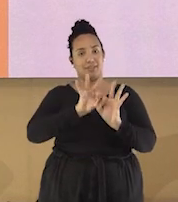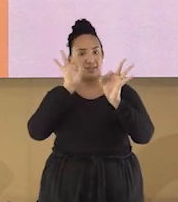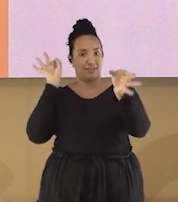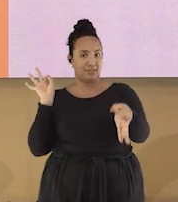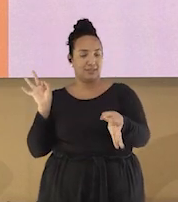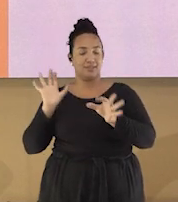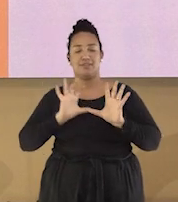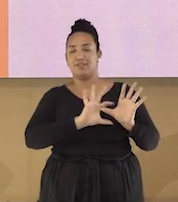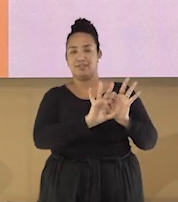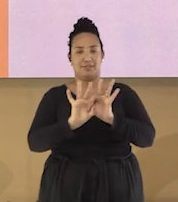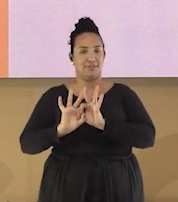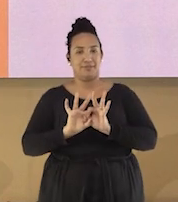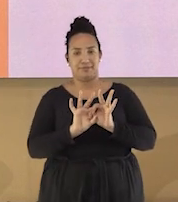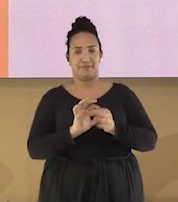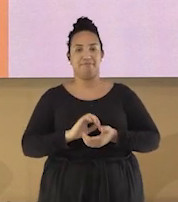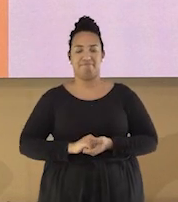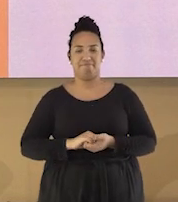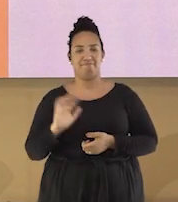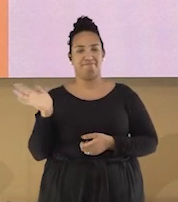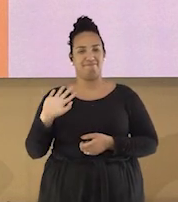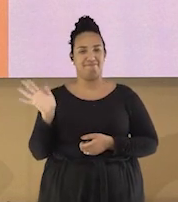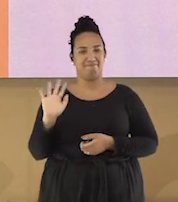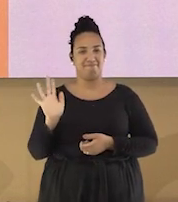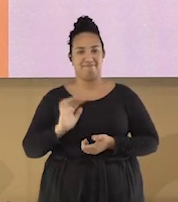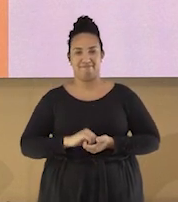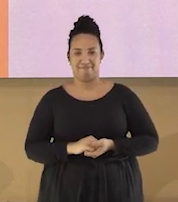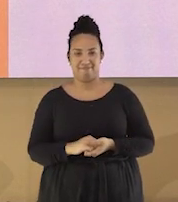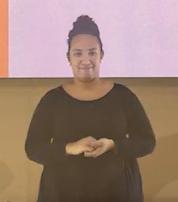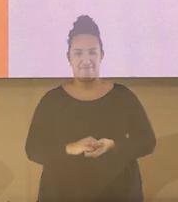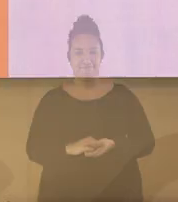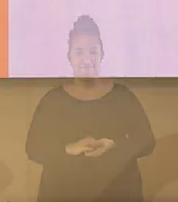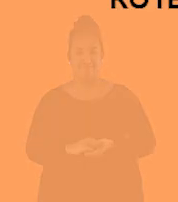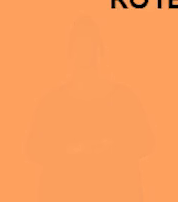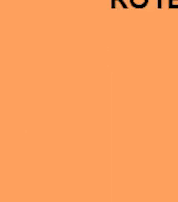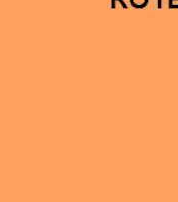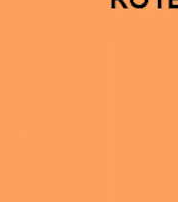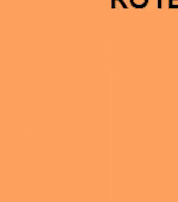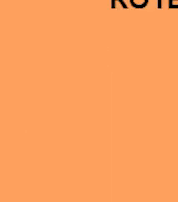mesmo distantes, estamos juntos. Valeu! Tchau, gente!